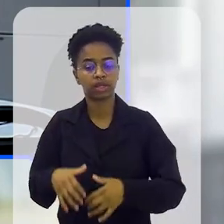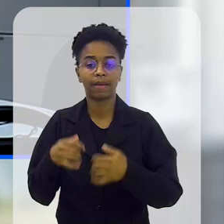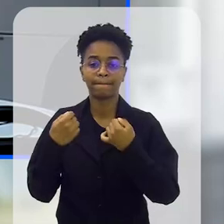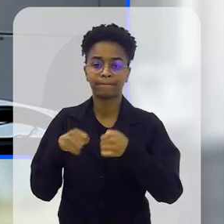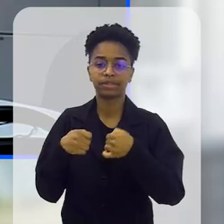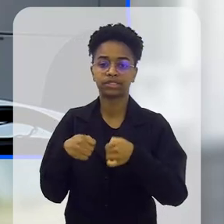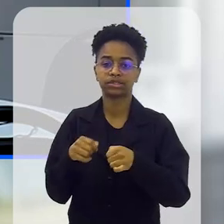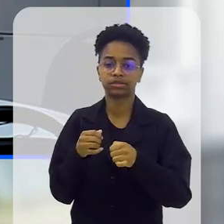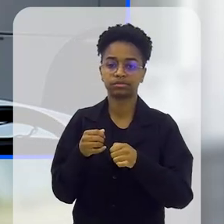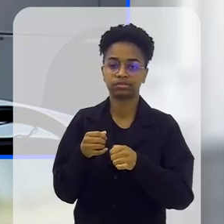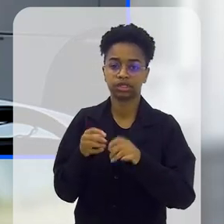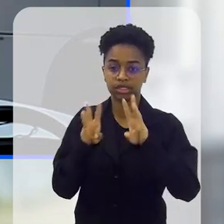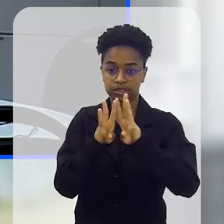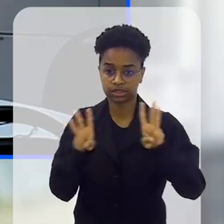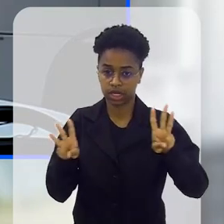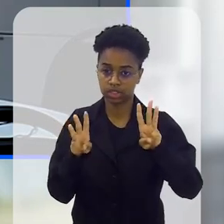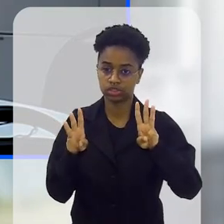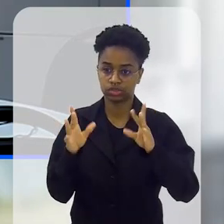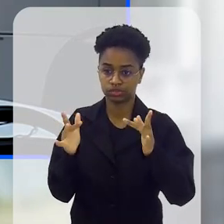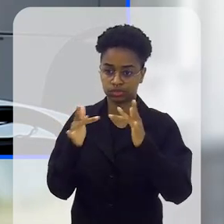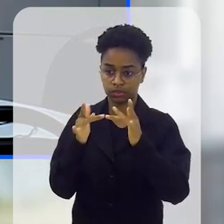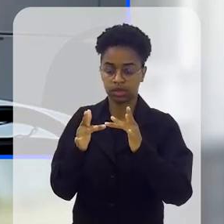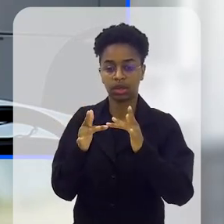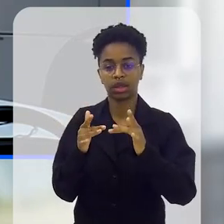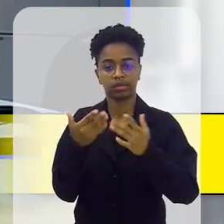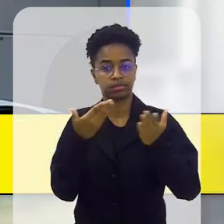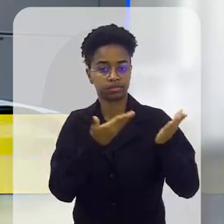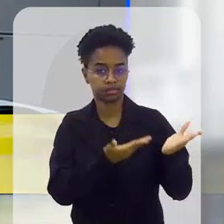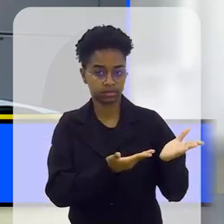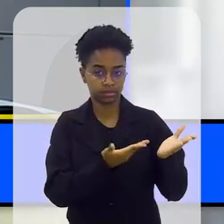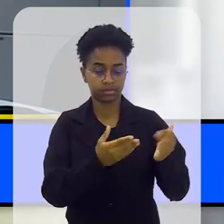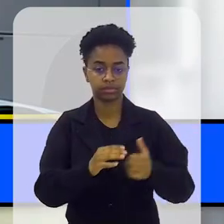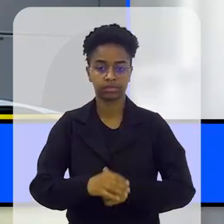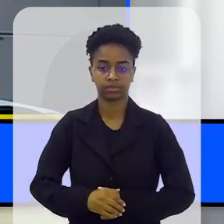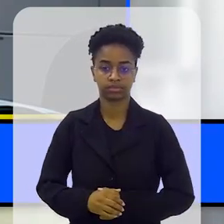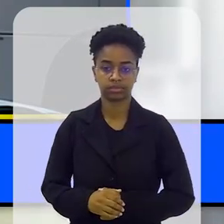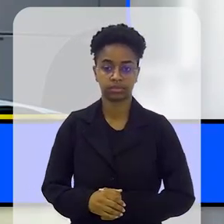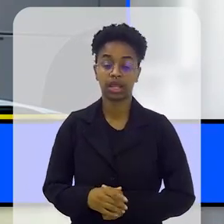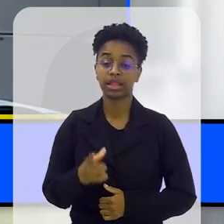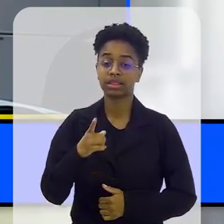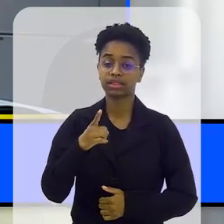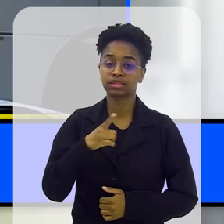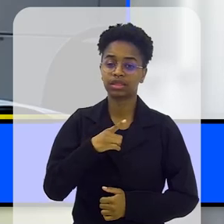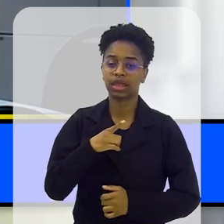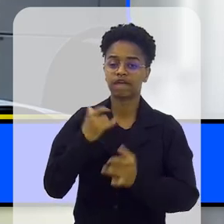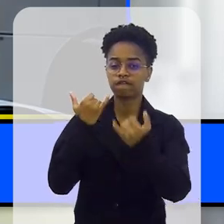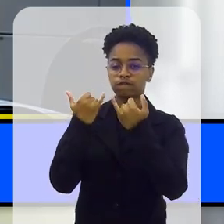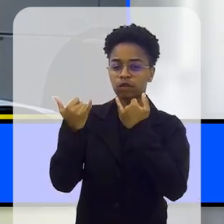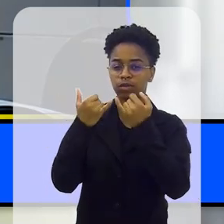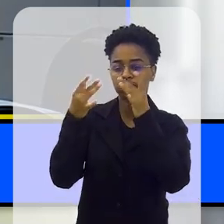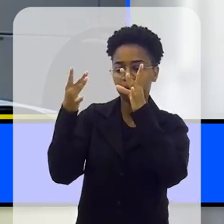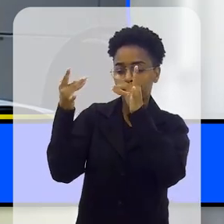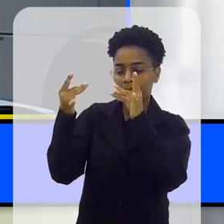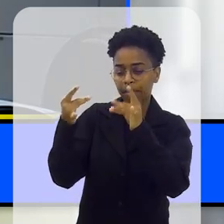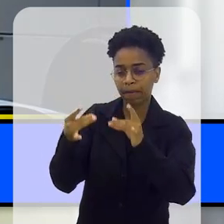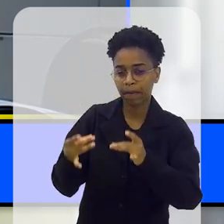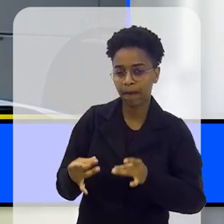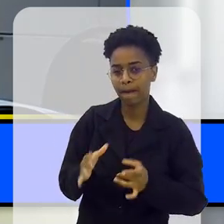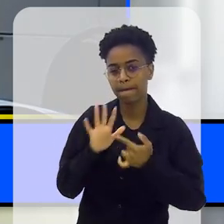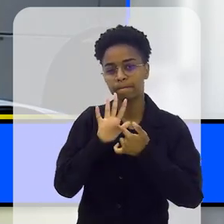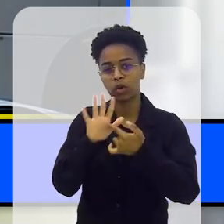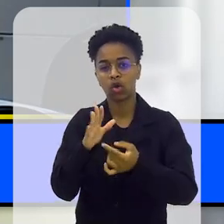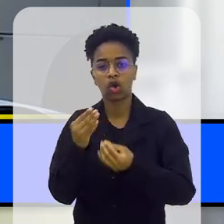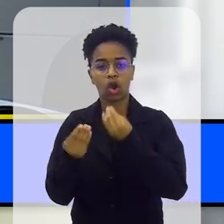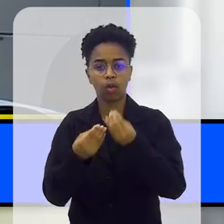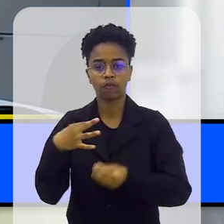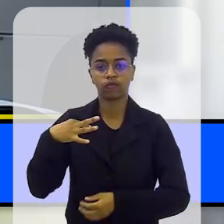funcionando, a gente é só entrar no nosso site, no casavonos.org.br, ali vai ter todas as